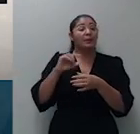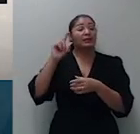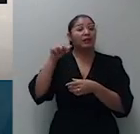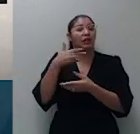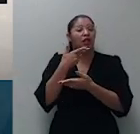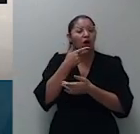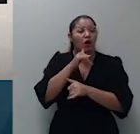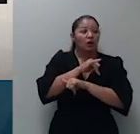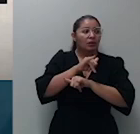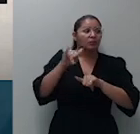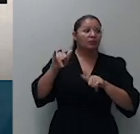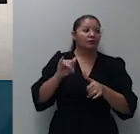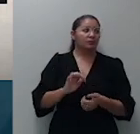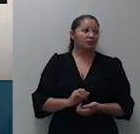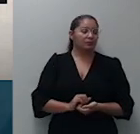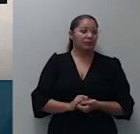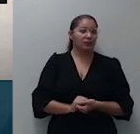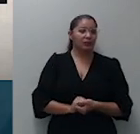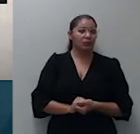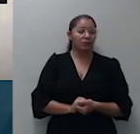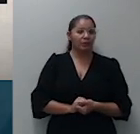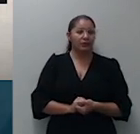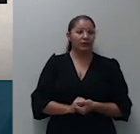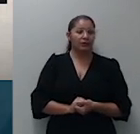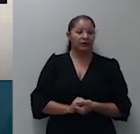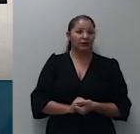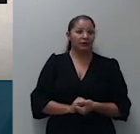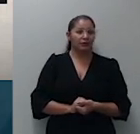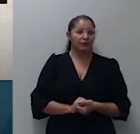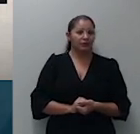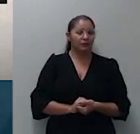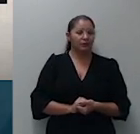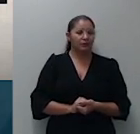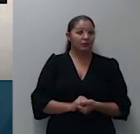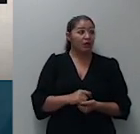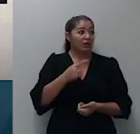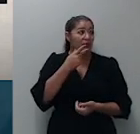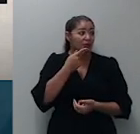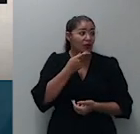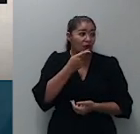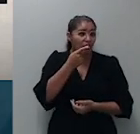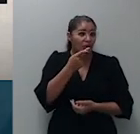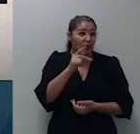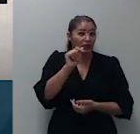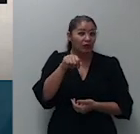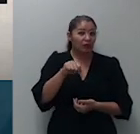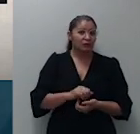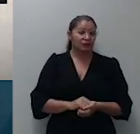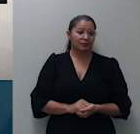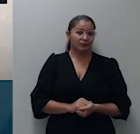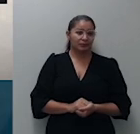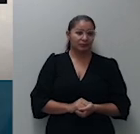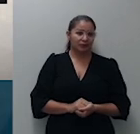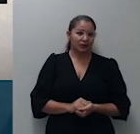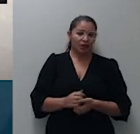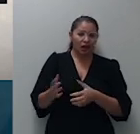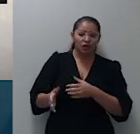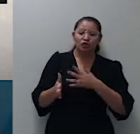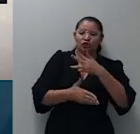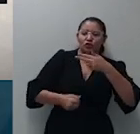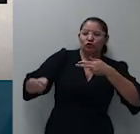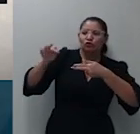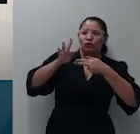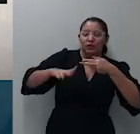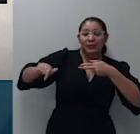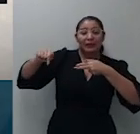representante destes na relação contratual e destacou que tal entendimento teria guarida na jurisprudência desta casa ao final